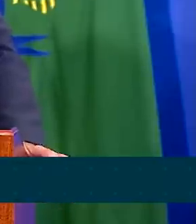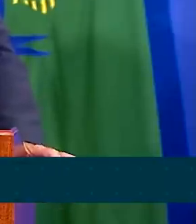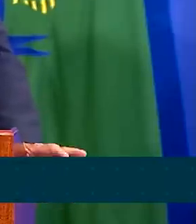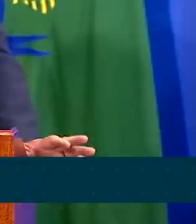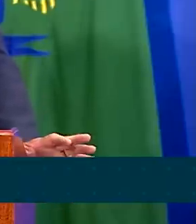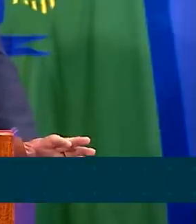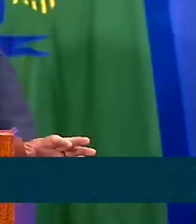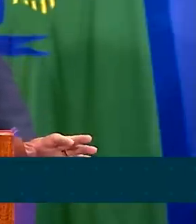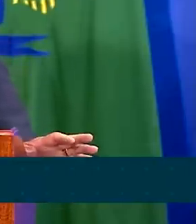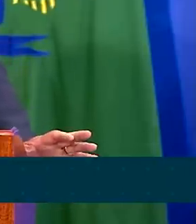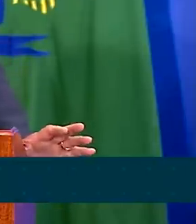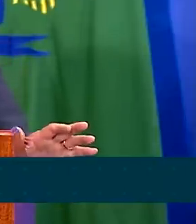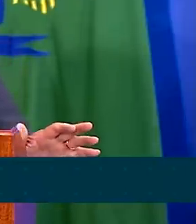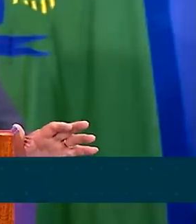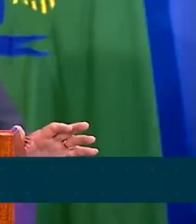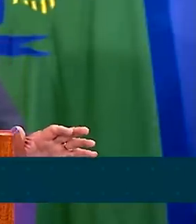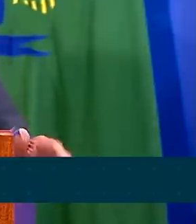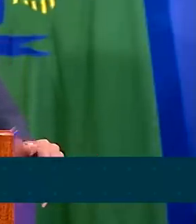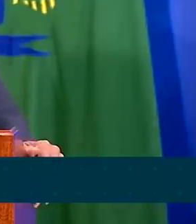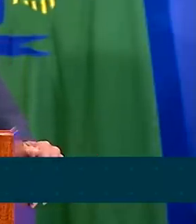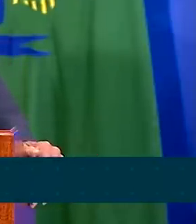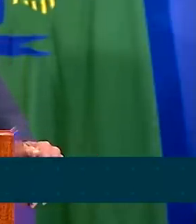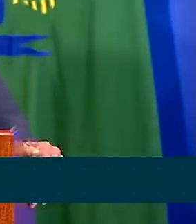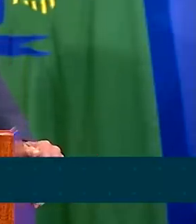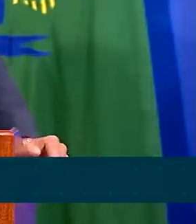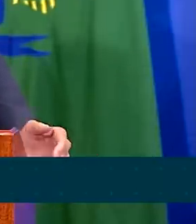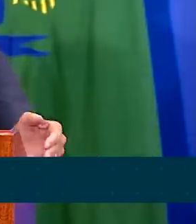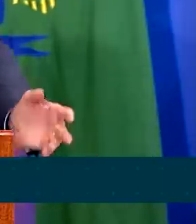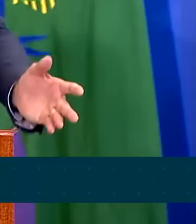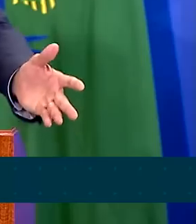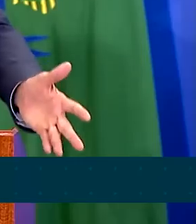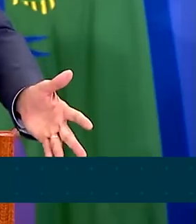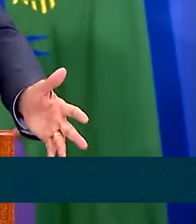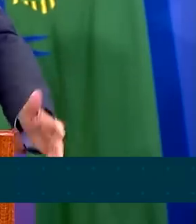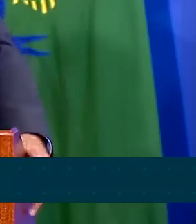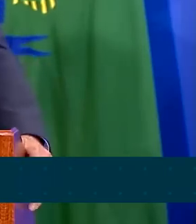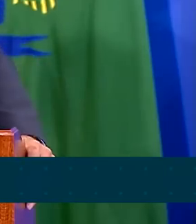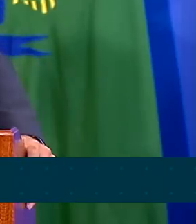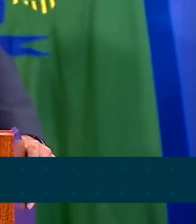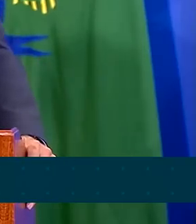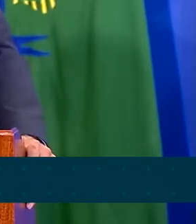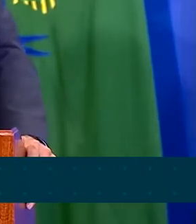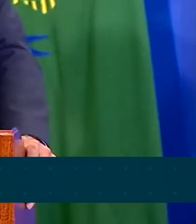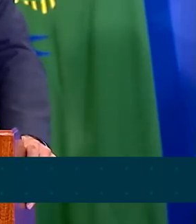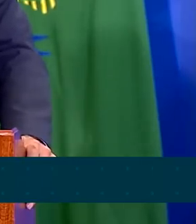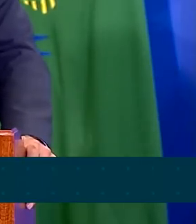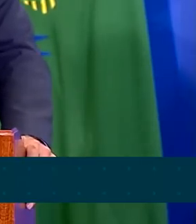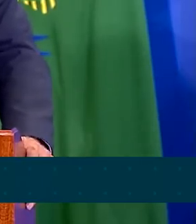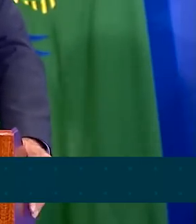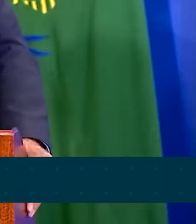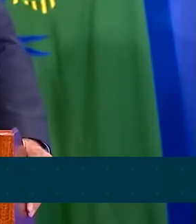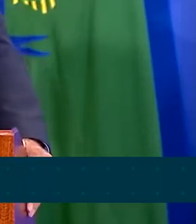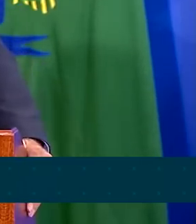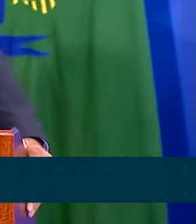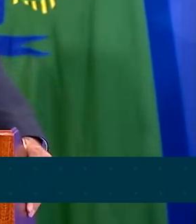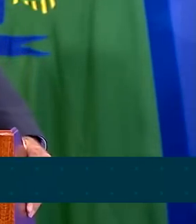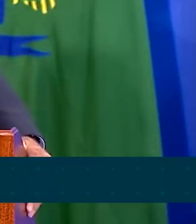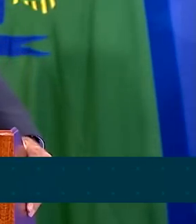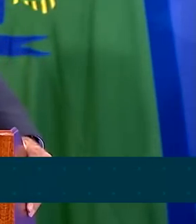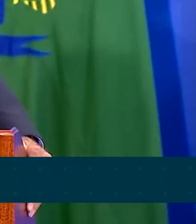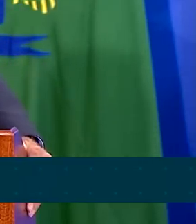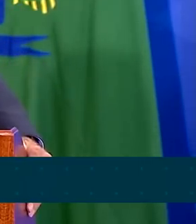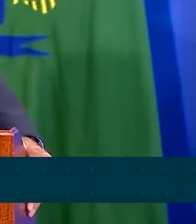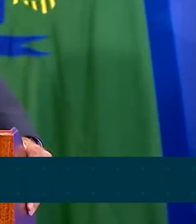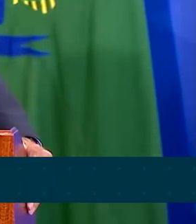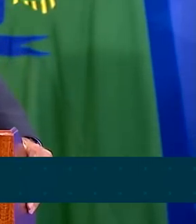mil professores do ensino básico no Brasil. Que, de forma direta, estarão envolvidos com 38